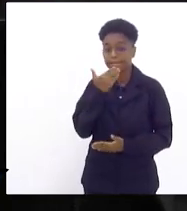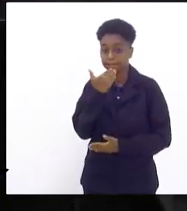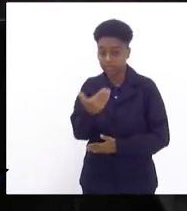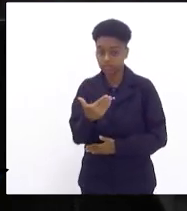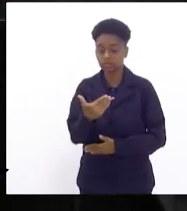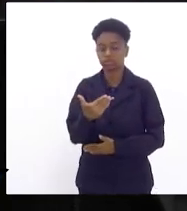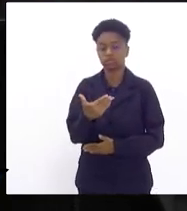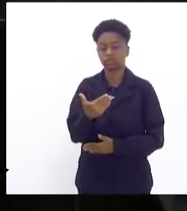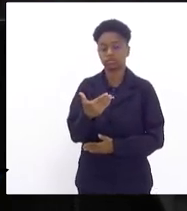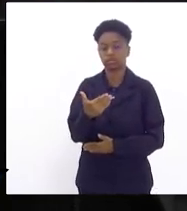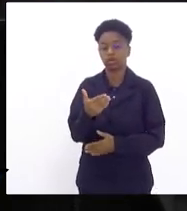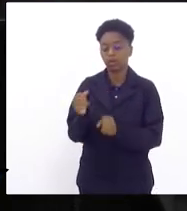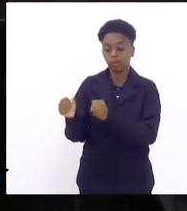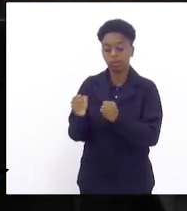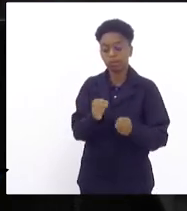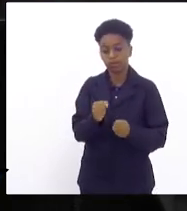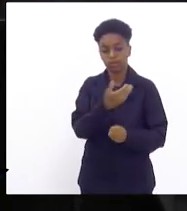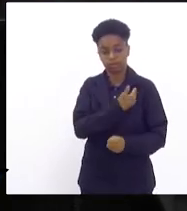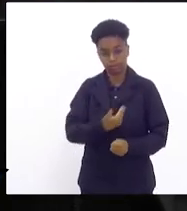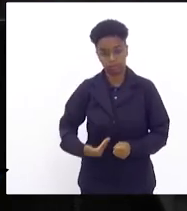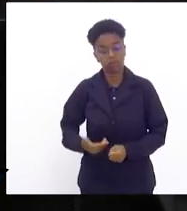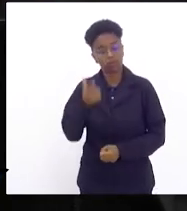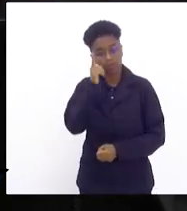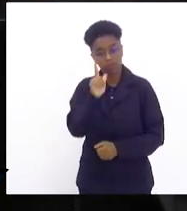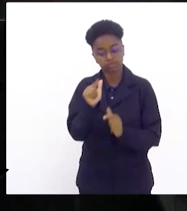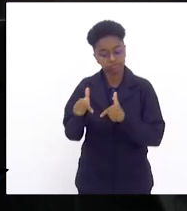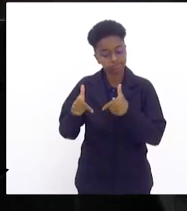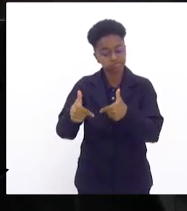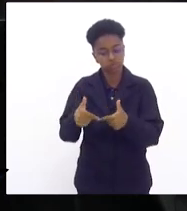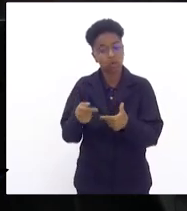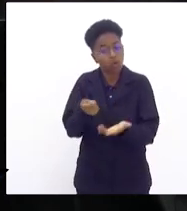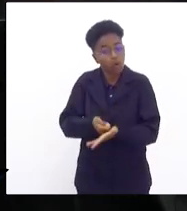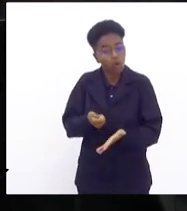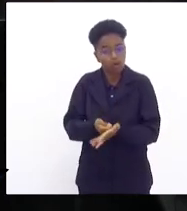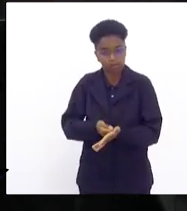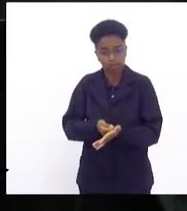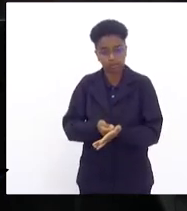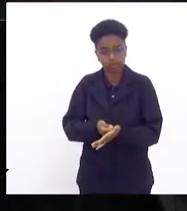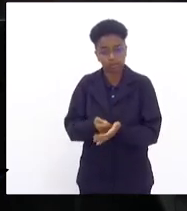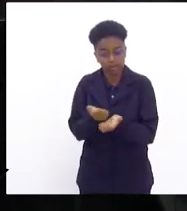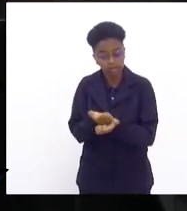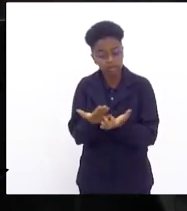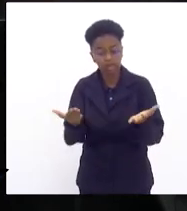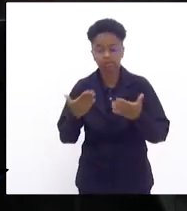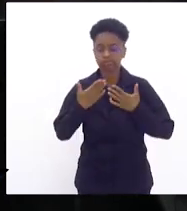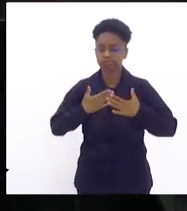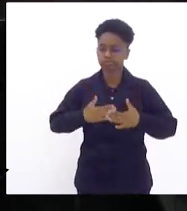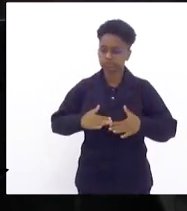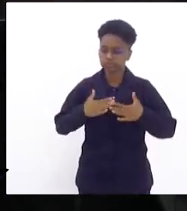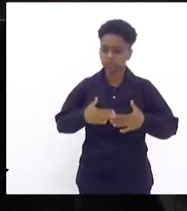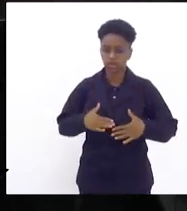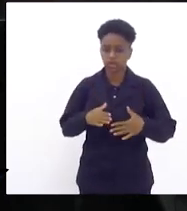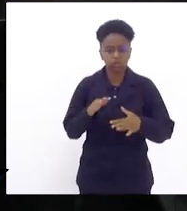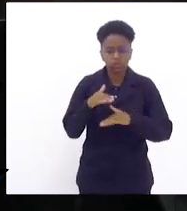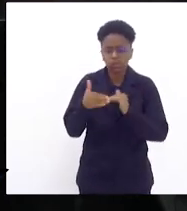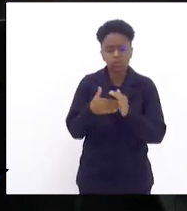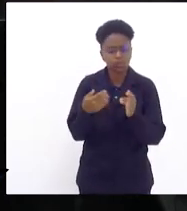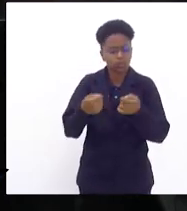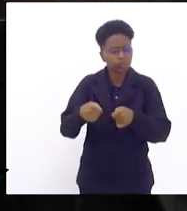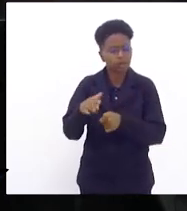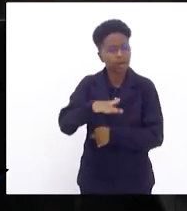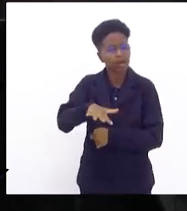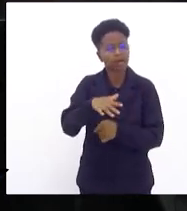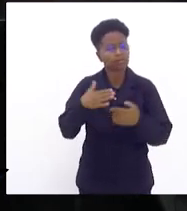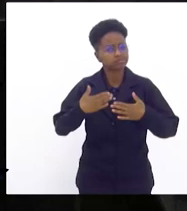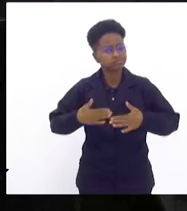poder público que ele cumpra com o seu dever de garantir toda a tranquilidade necessária em